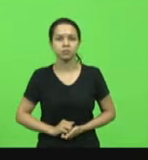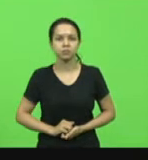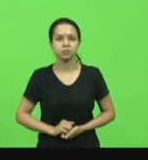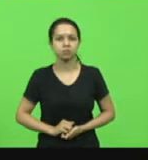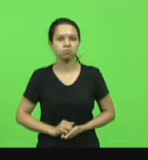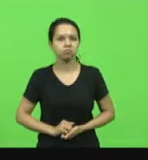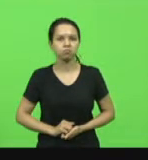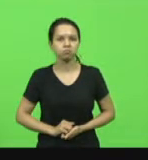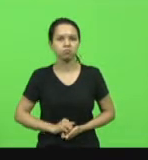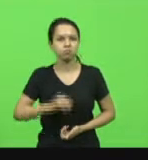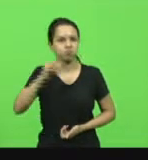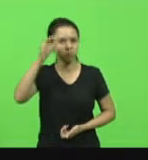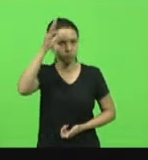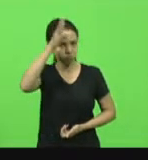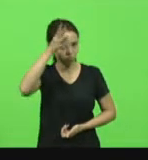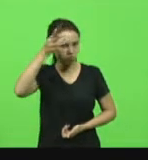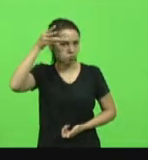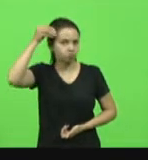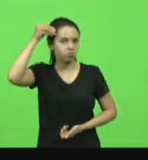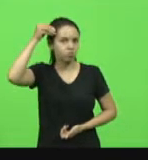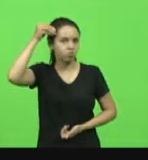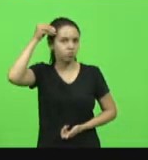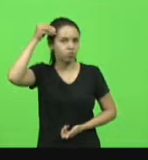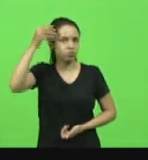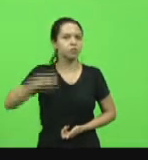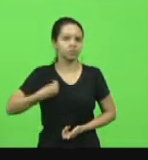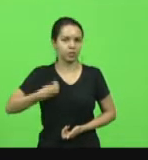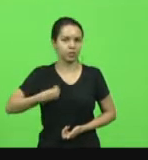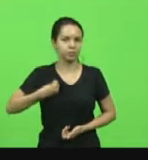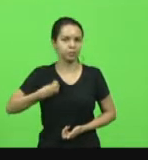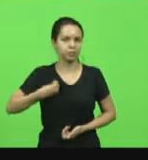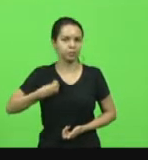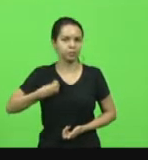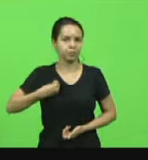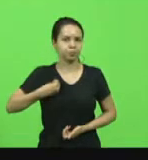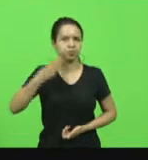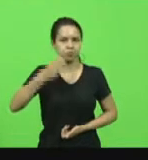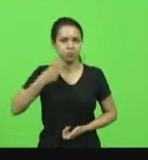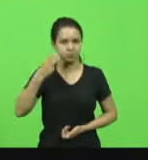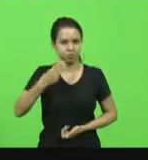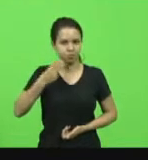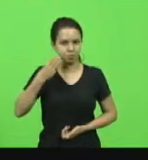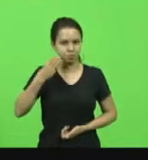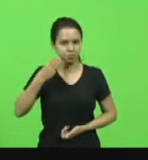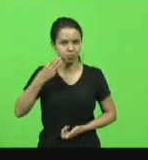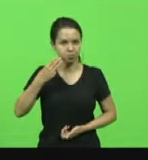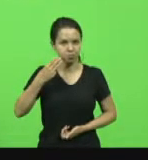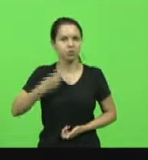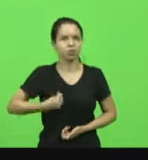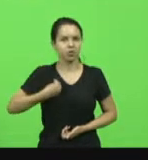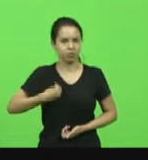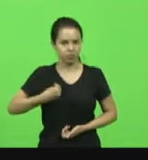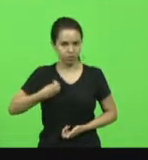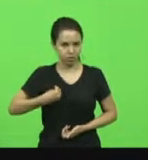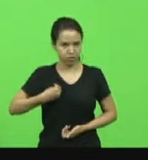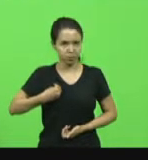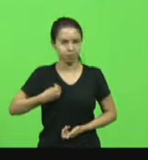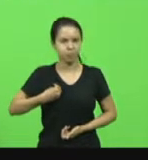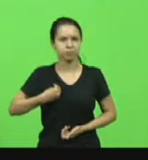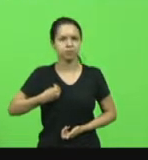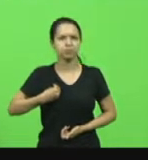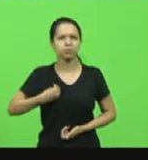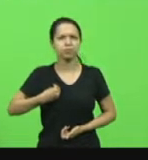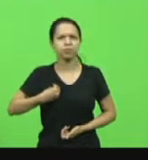Deputada Luciane Carminati. Presente. Deputado Márcio Machado. Presente, presidente. Deputado